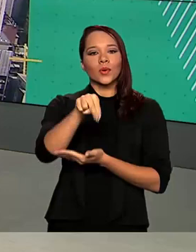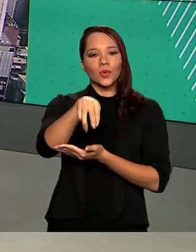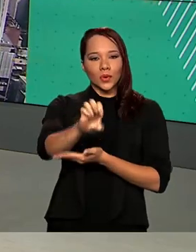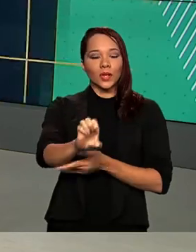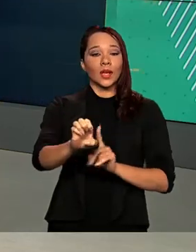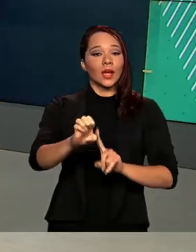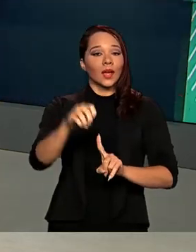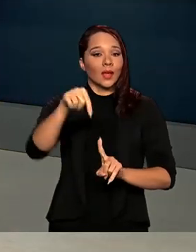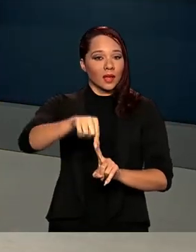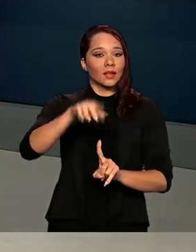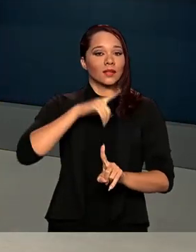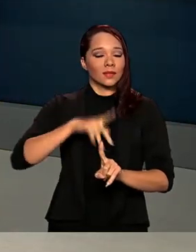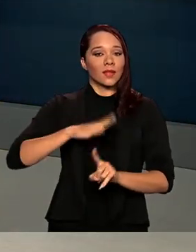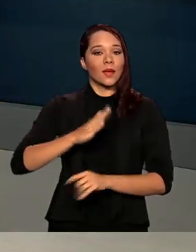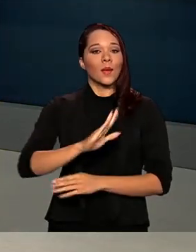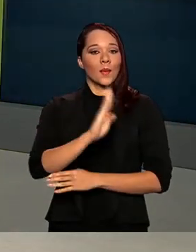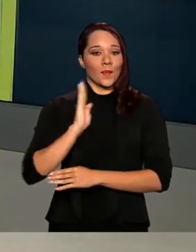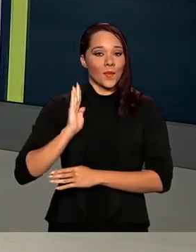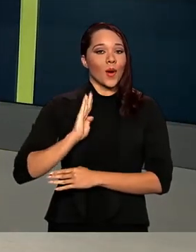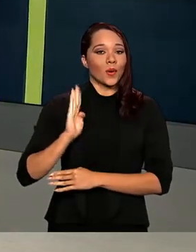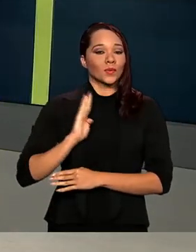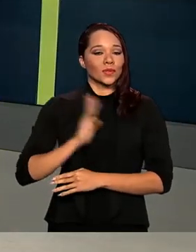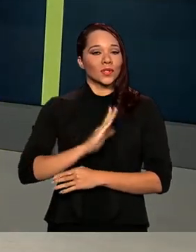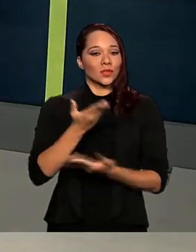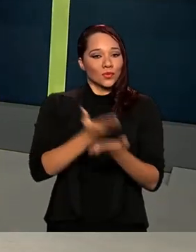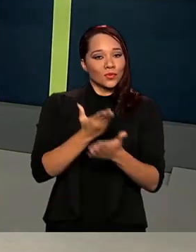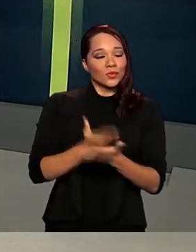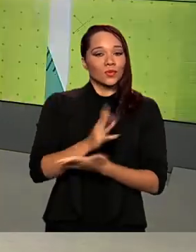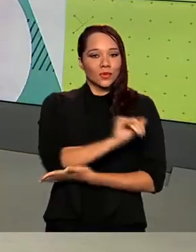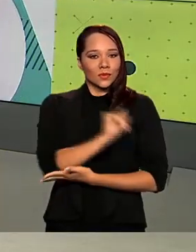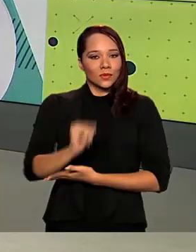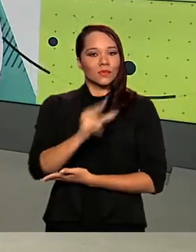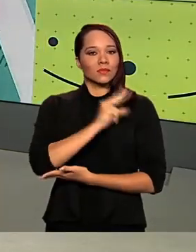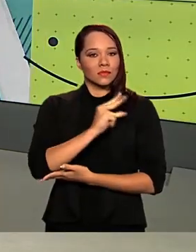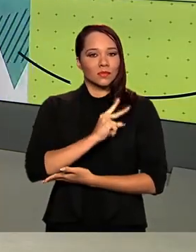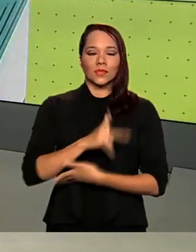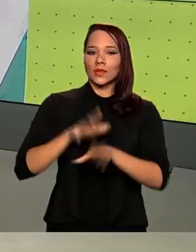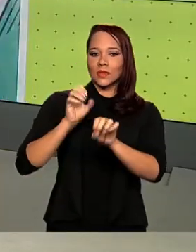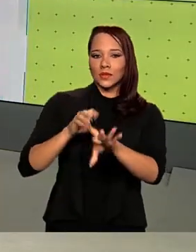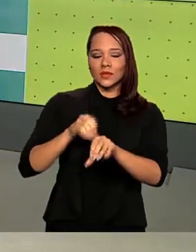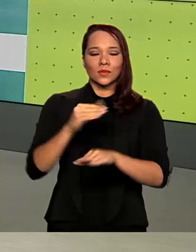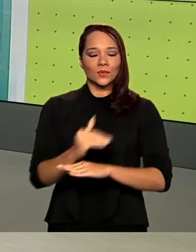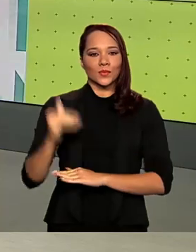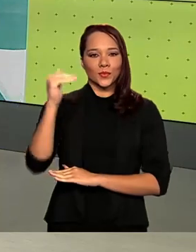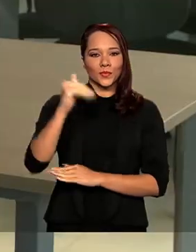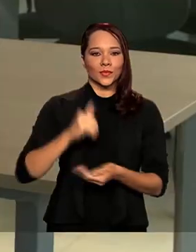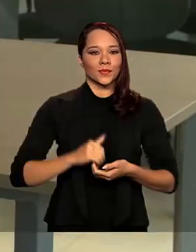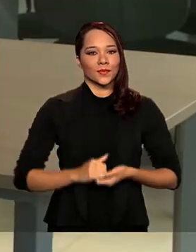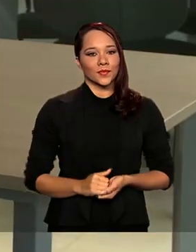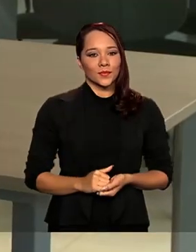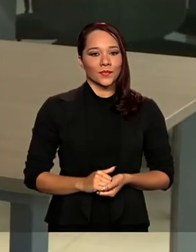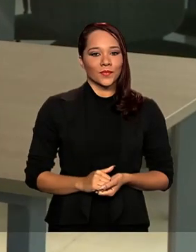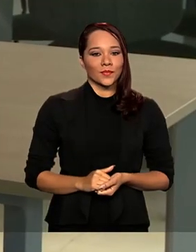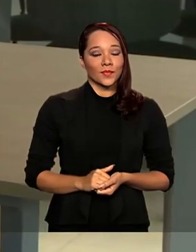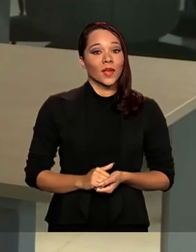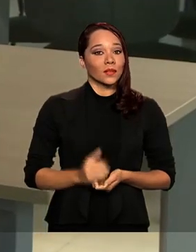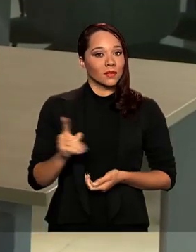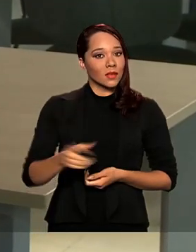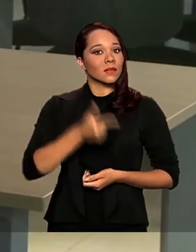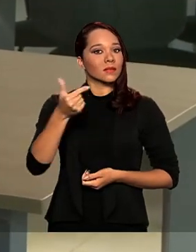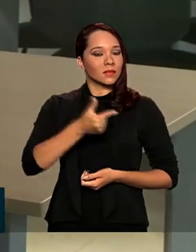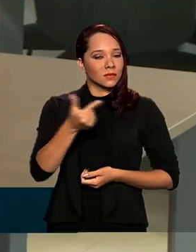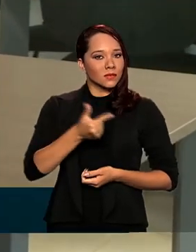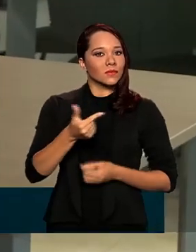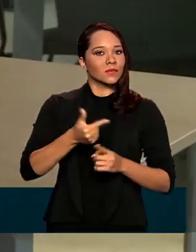O ProUni oferece bolsas de estudo em instituições particulares de educação superior. Esta é a segunda